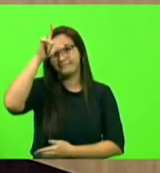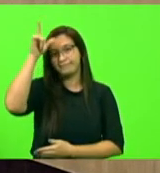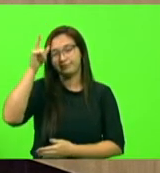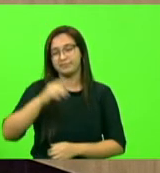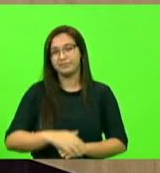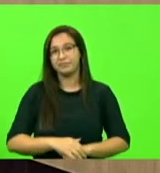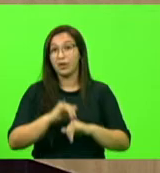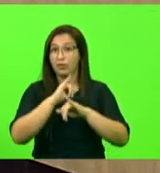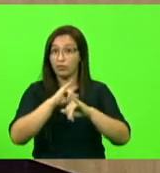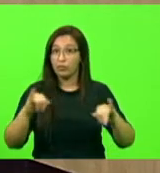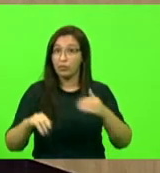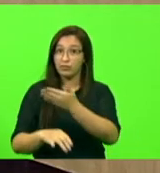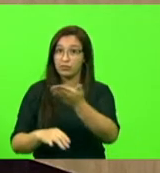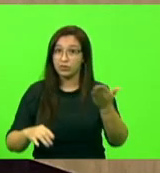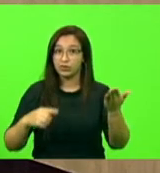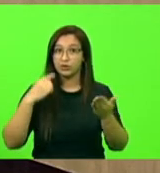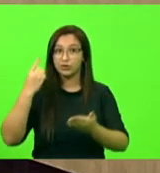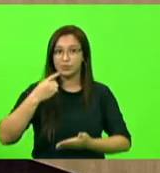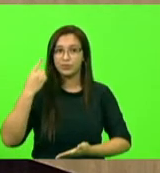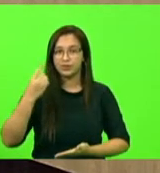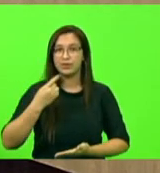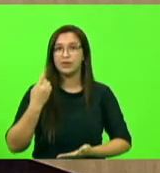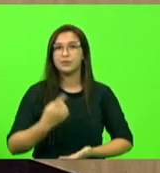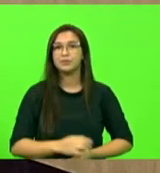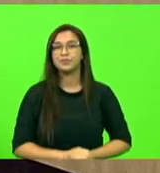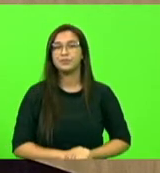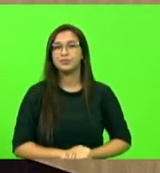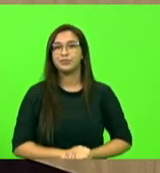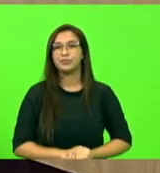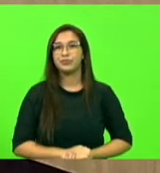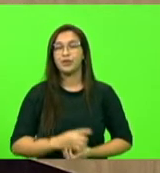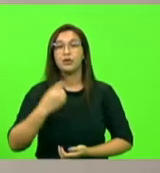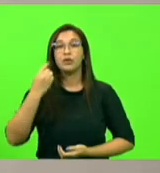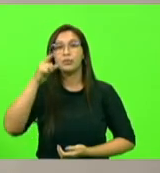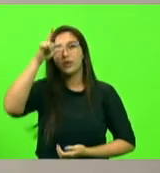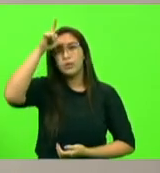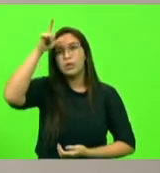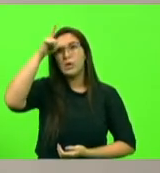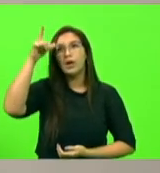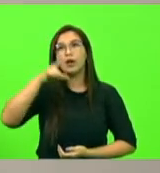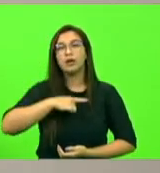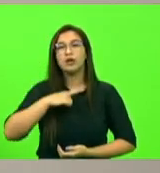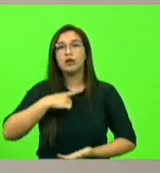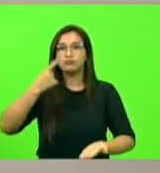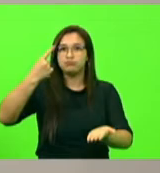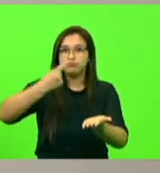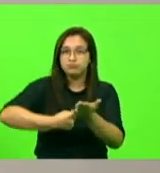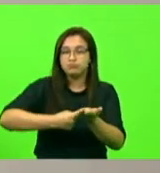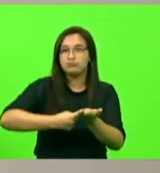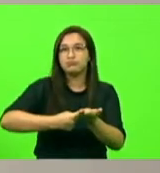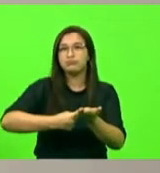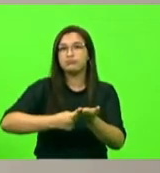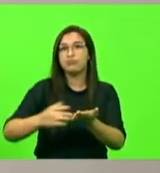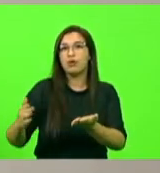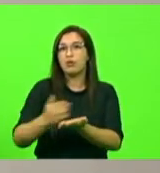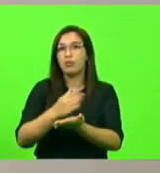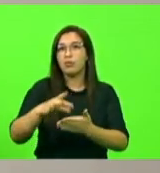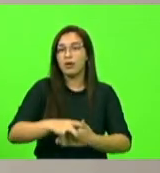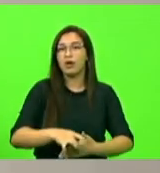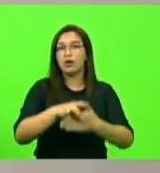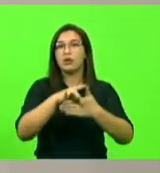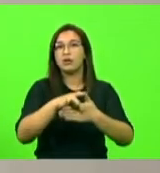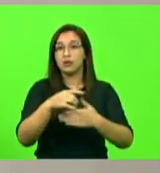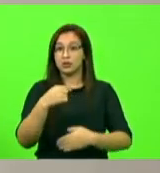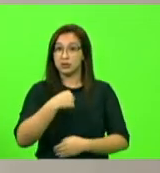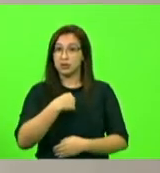informar aos senhores deputados, o deputado Sargento Lima, houve um acordo de lideranças e o deputado